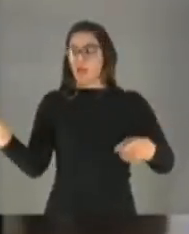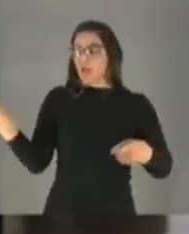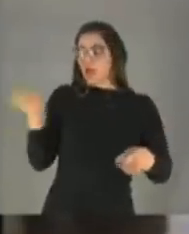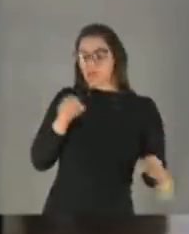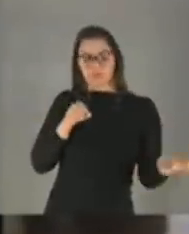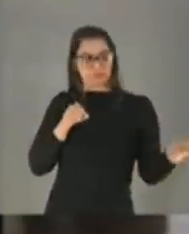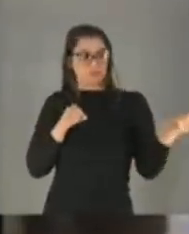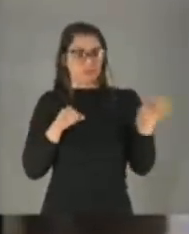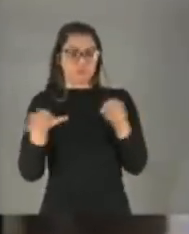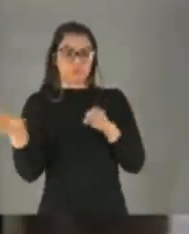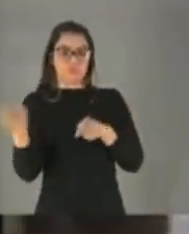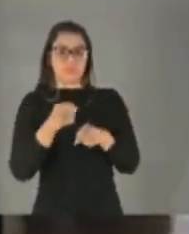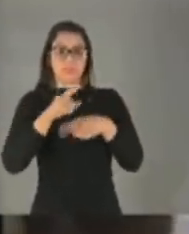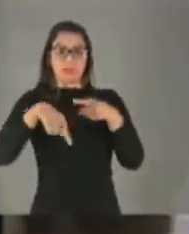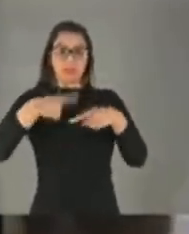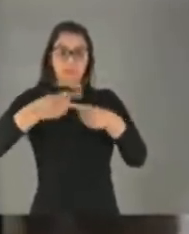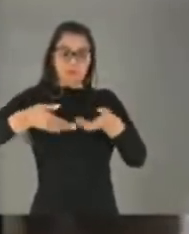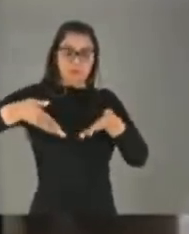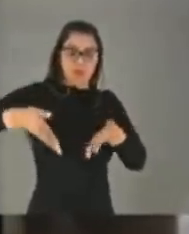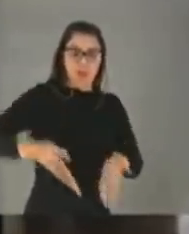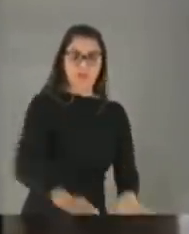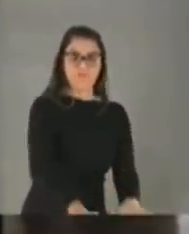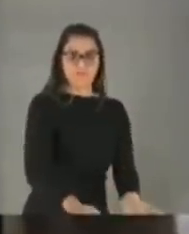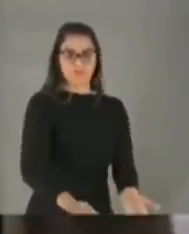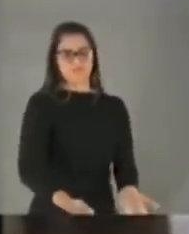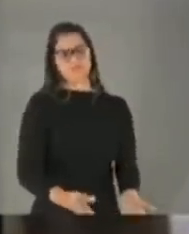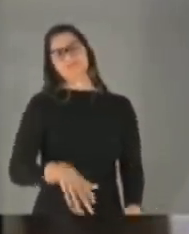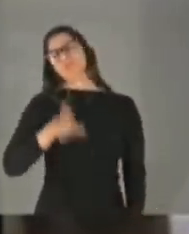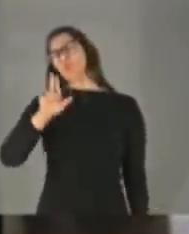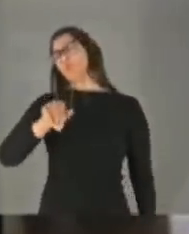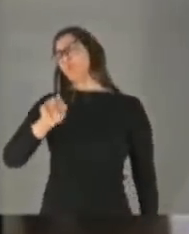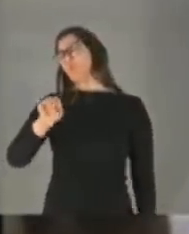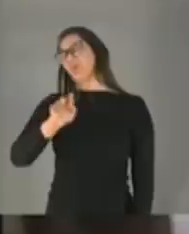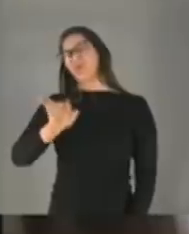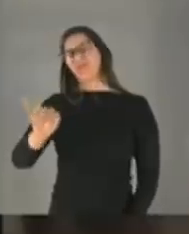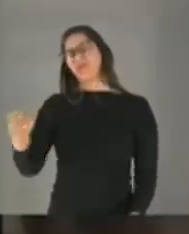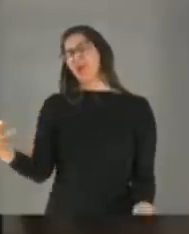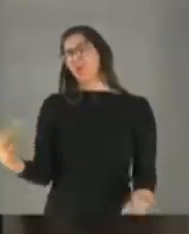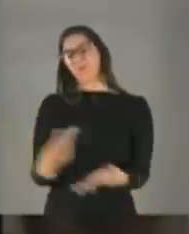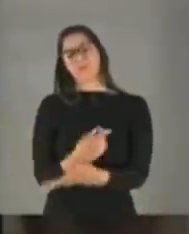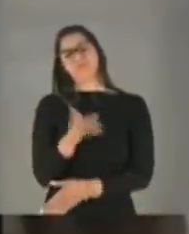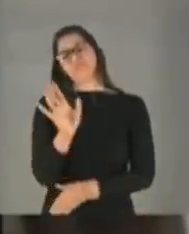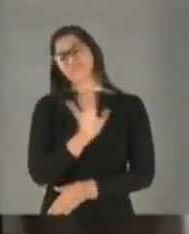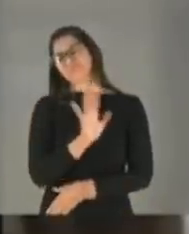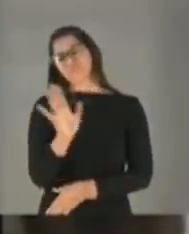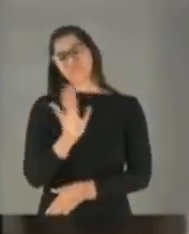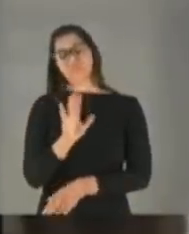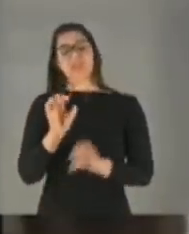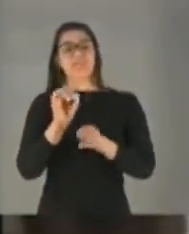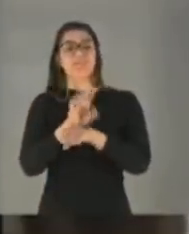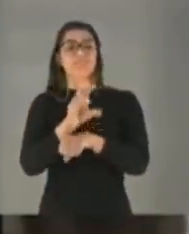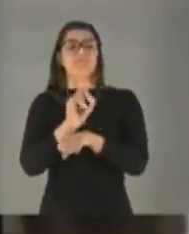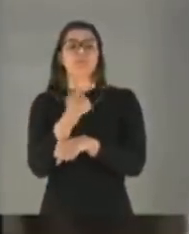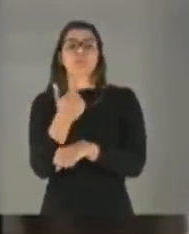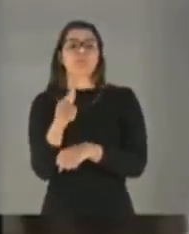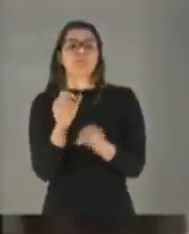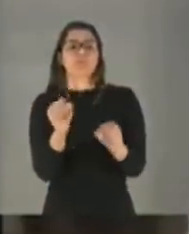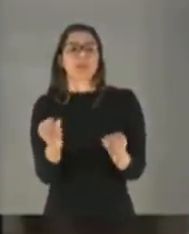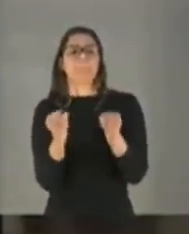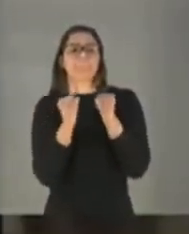todos para enterrar em cova rasa. Isso nunca vai acontecer. Primeiro porque esse vírus não tem esse potencial.